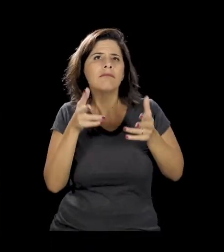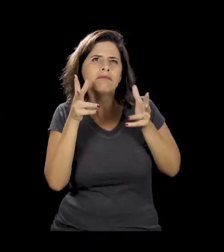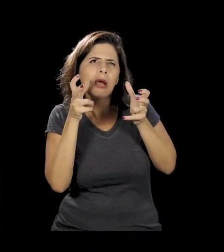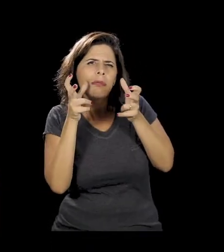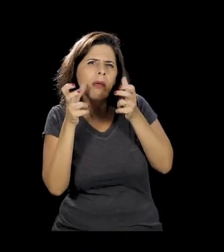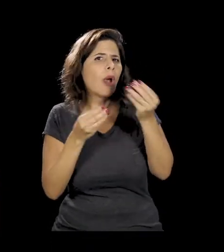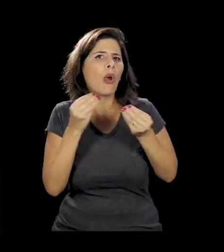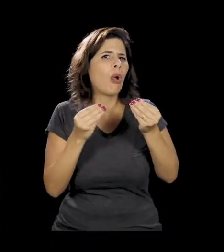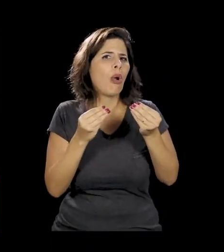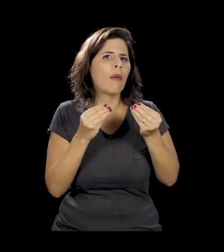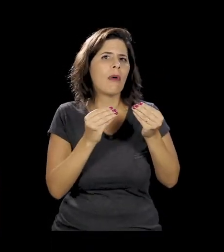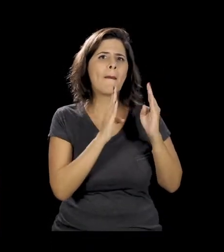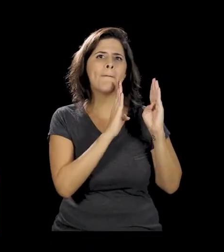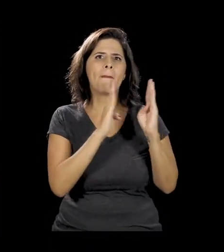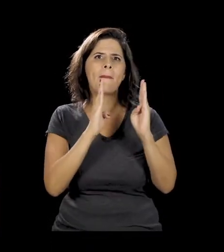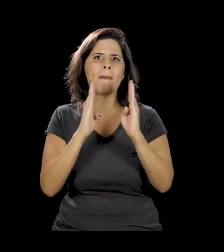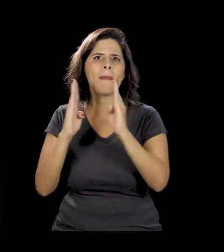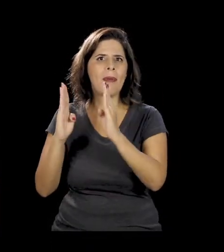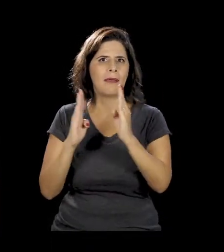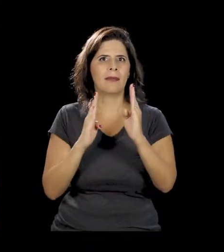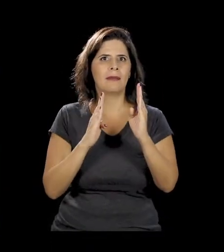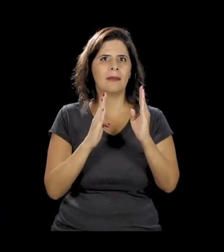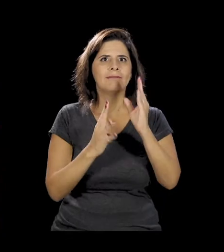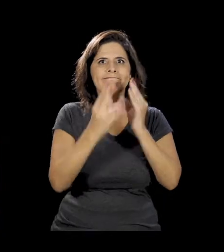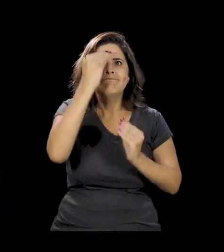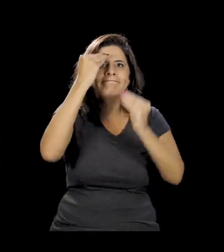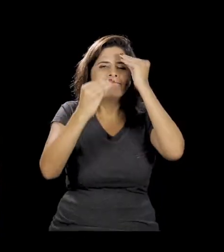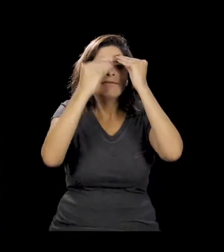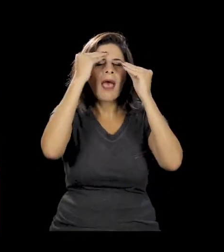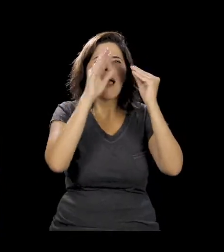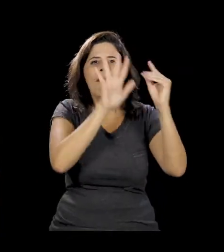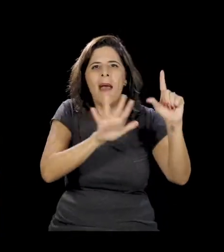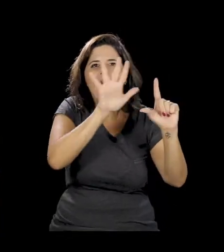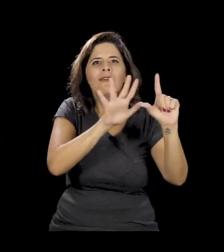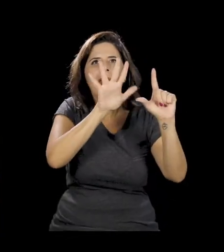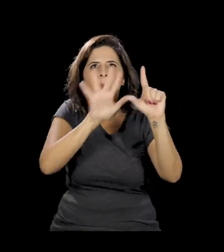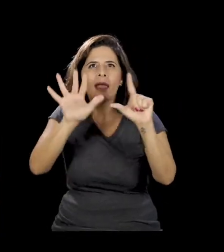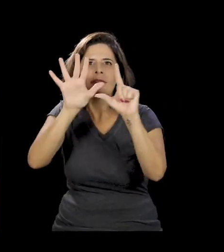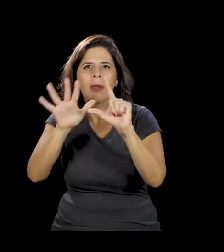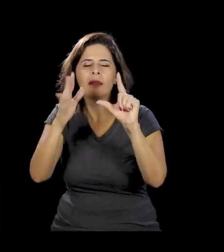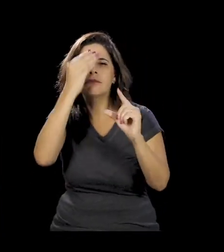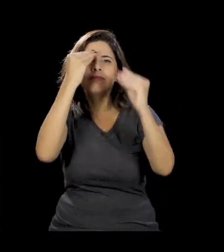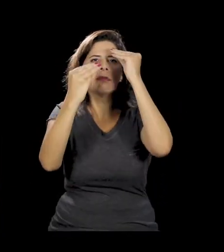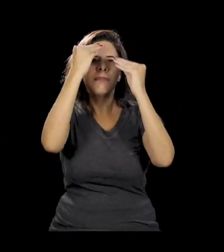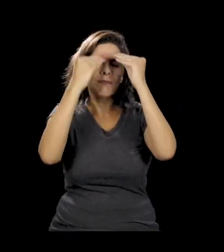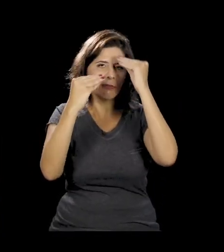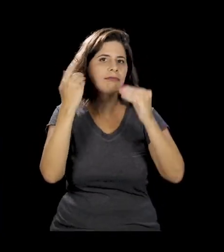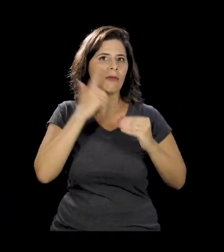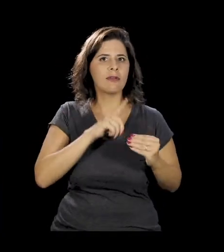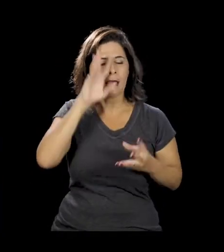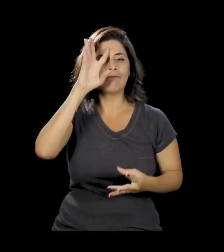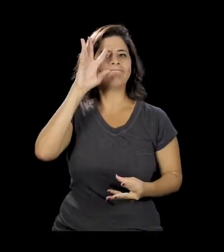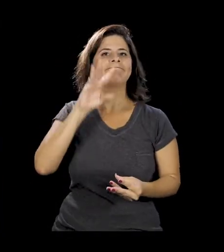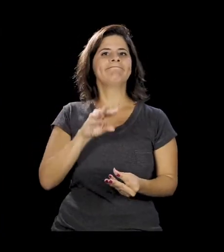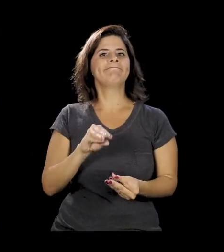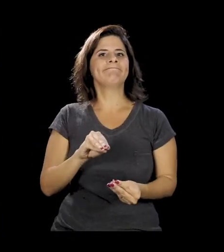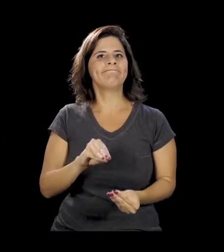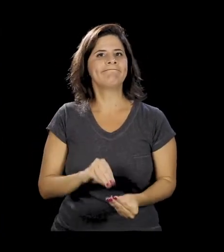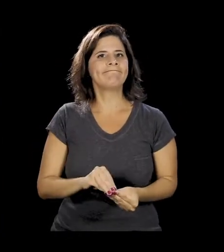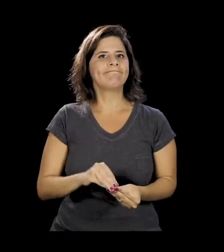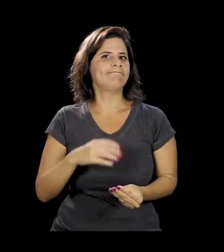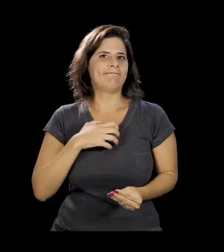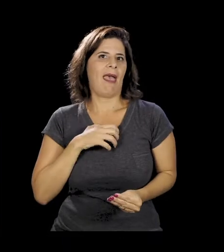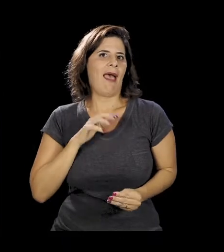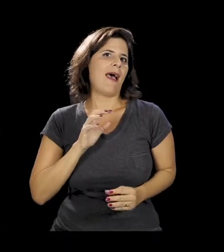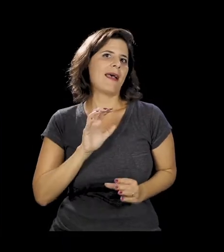pictures, como se fosse, assim... Gesticula como se colocasse algo no ar. Imagens, assim, segmentadas, Que nem frames, né? E que era dessa forma que ela